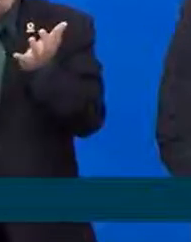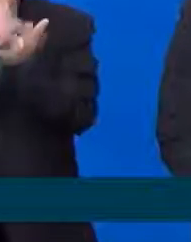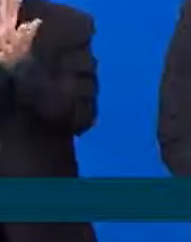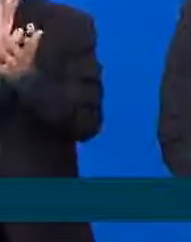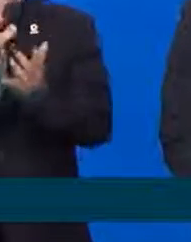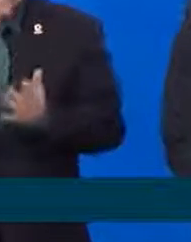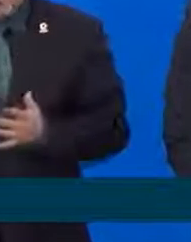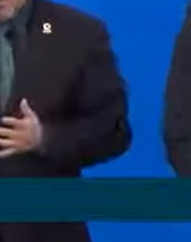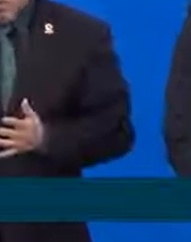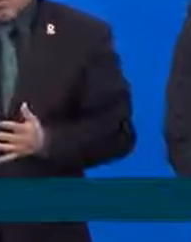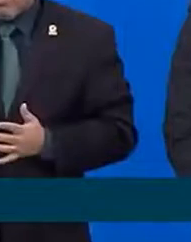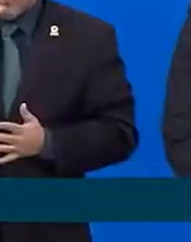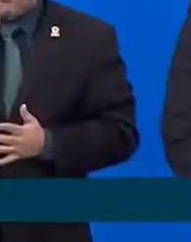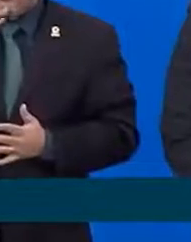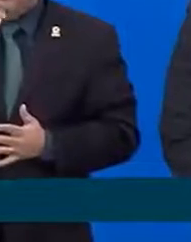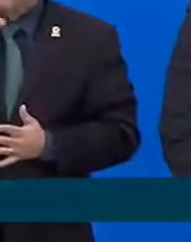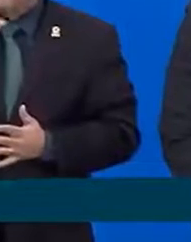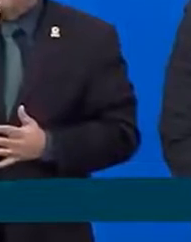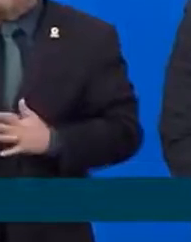que existem pelo Brasil.